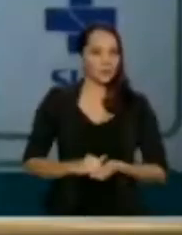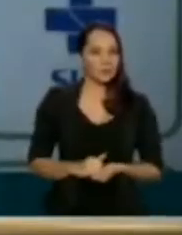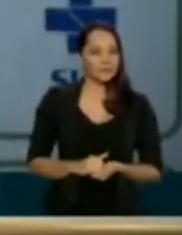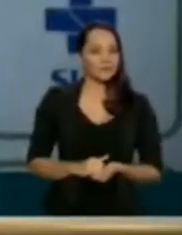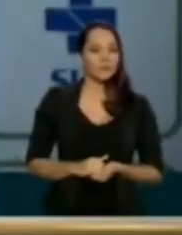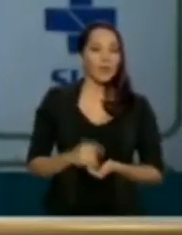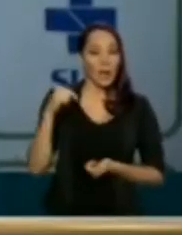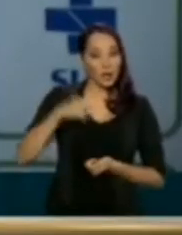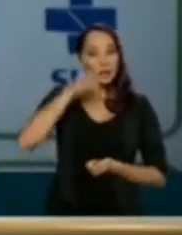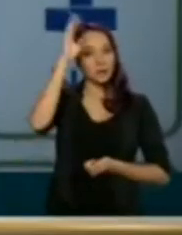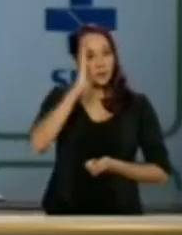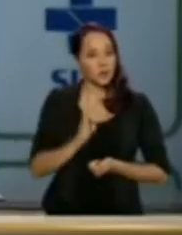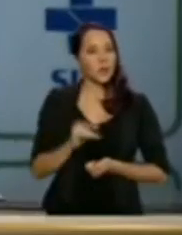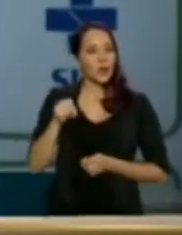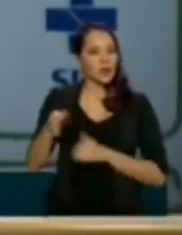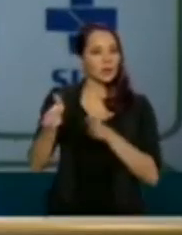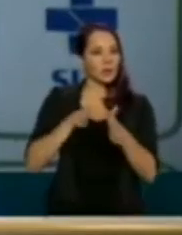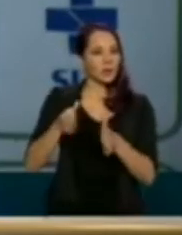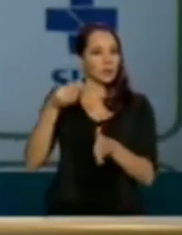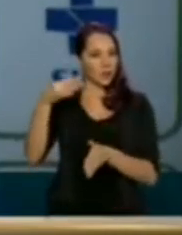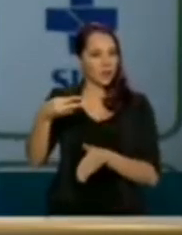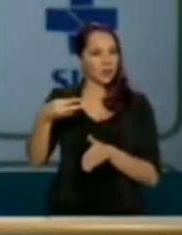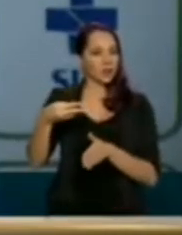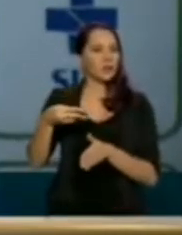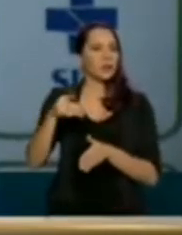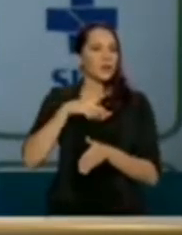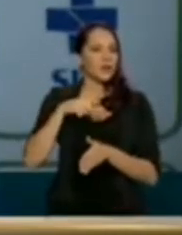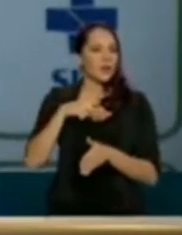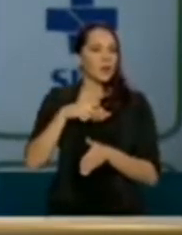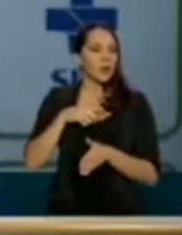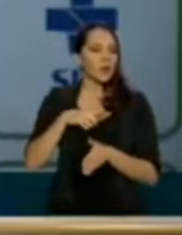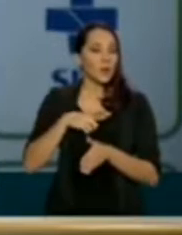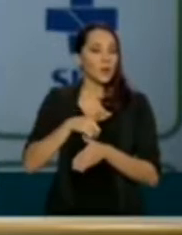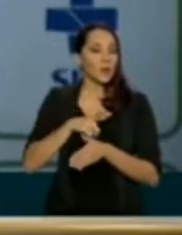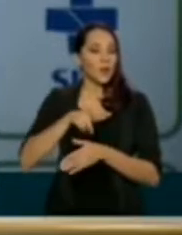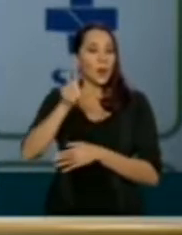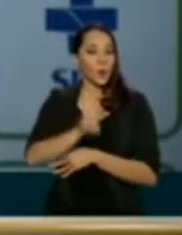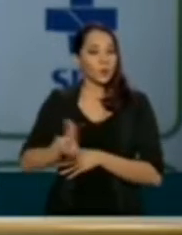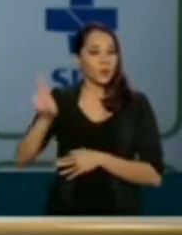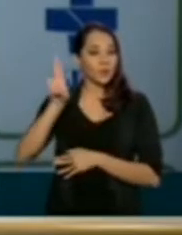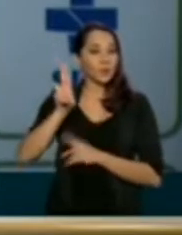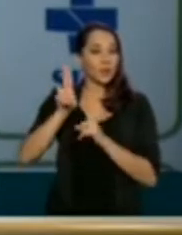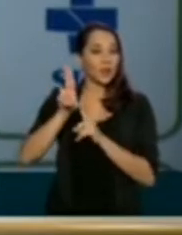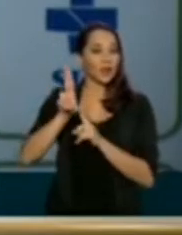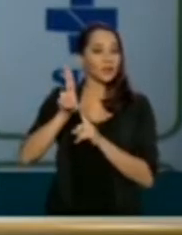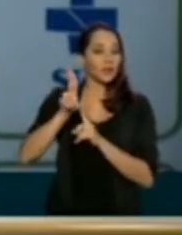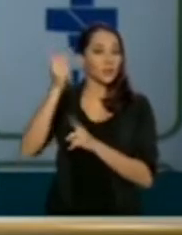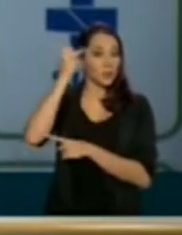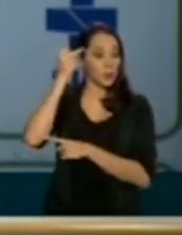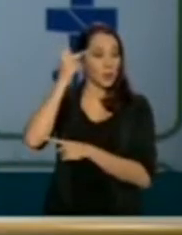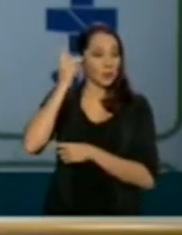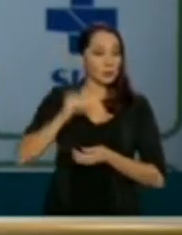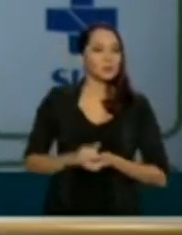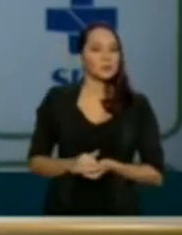No nosso país, essa fase 3 está sendo capitaneada por uma universidade, pela Universidade Federal de São